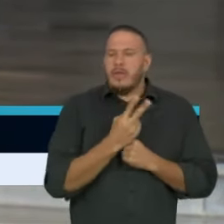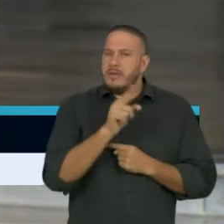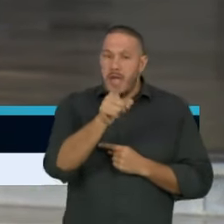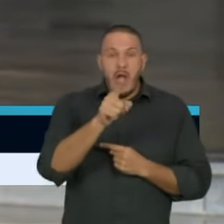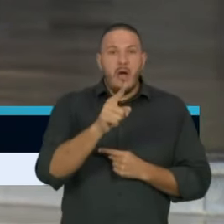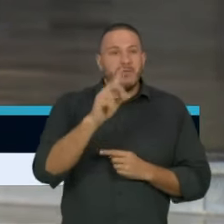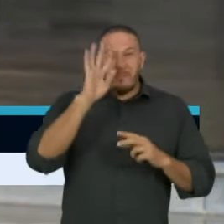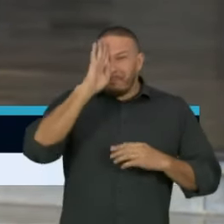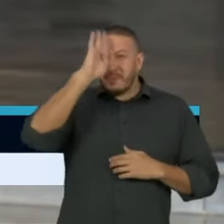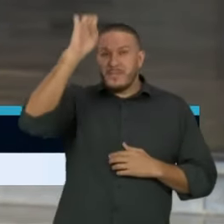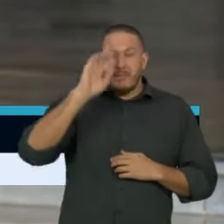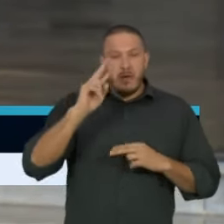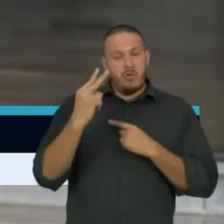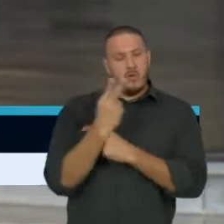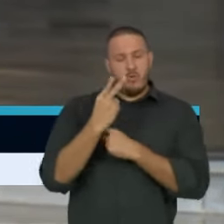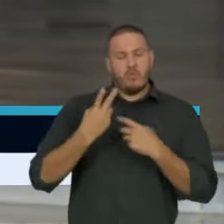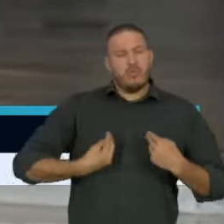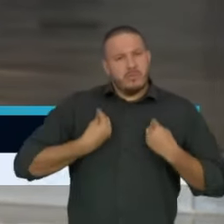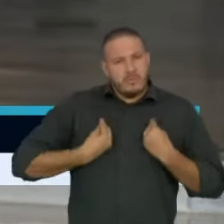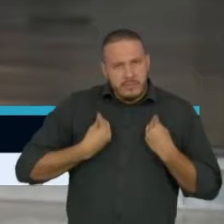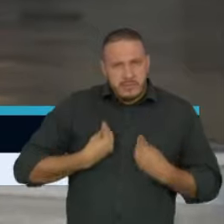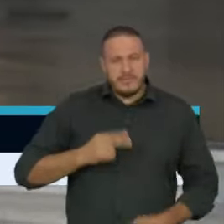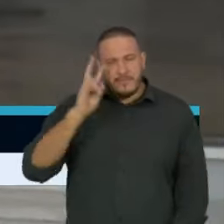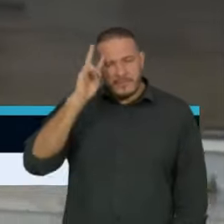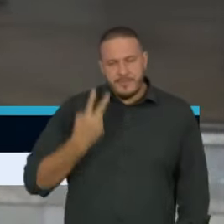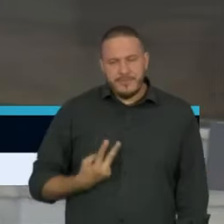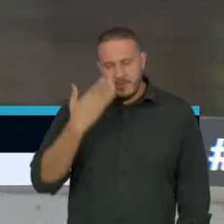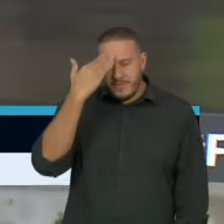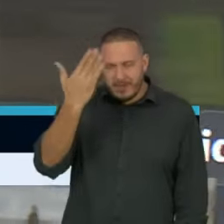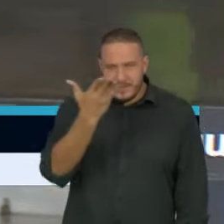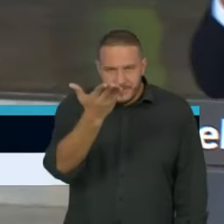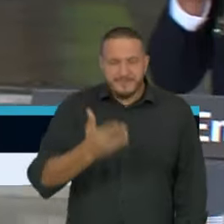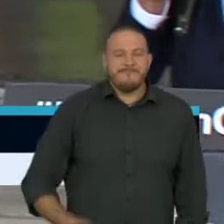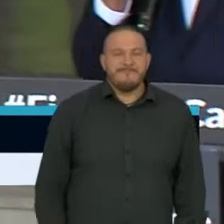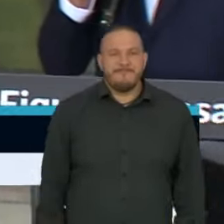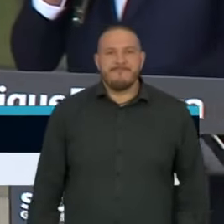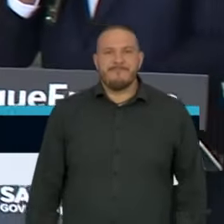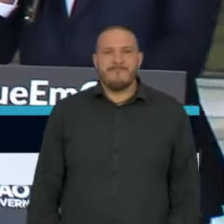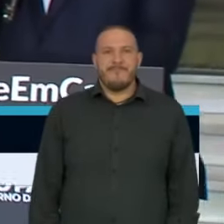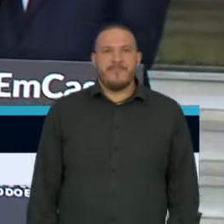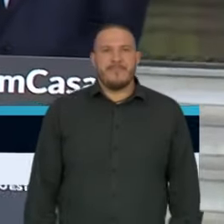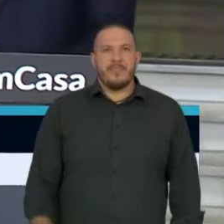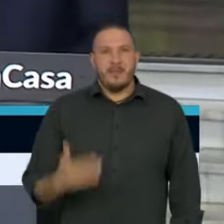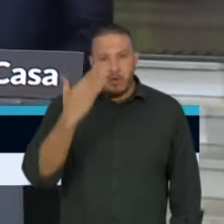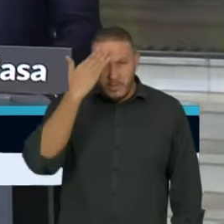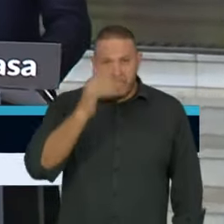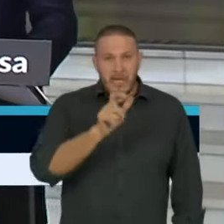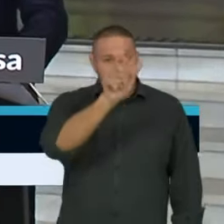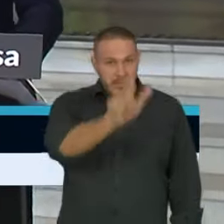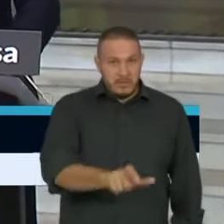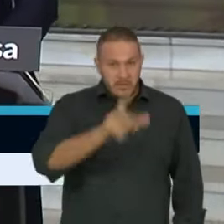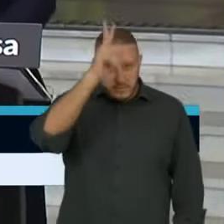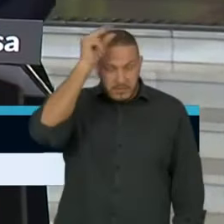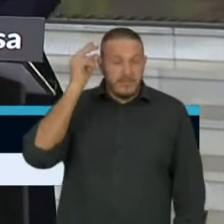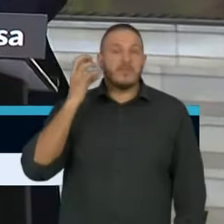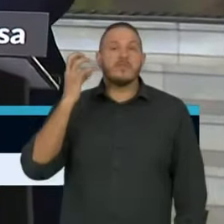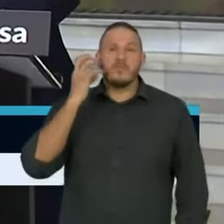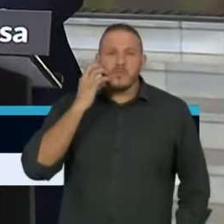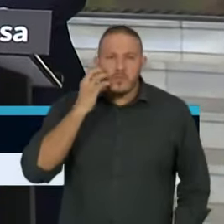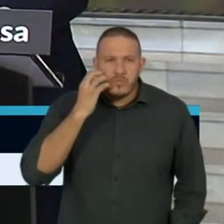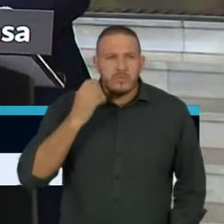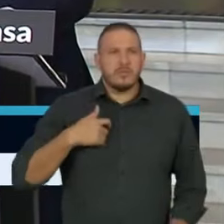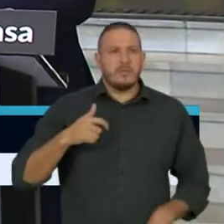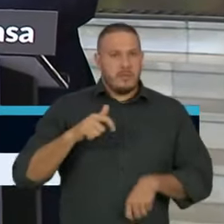humanitário. Muito obrigado, boa tarde a todos. Obrigado, Prefeito Bruno Covas. Vamos agora às perguntas, são